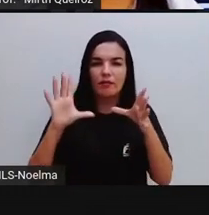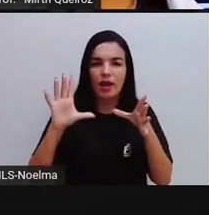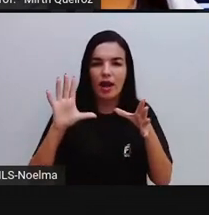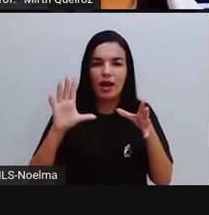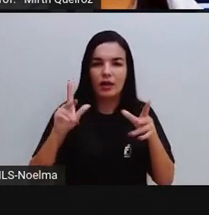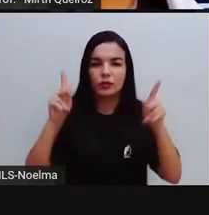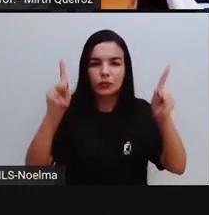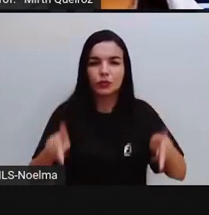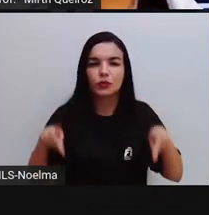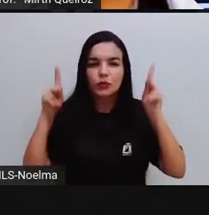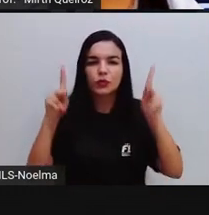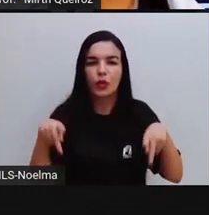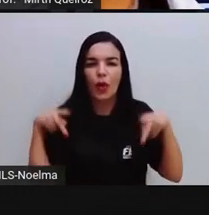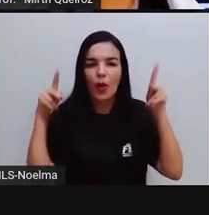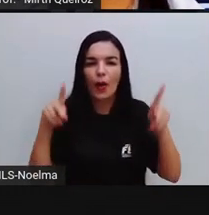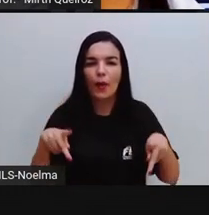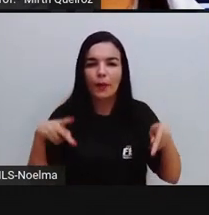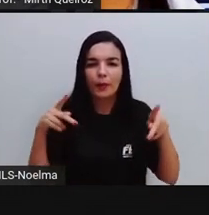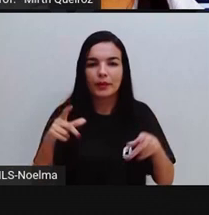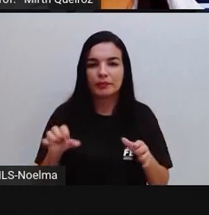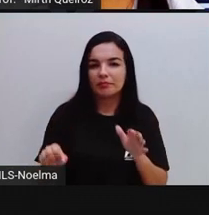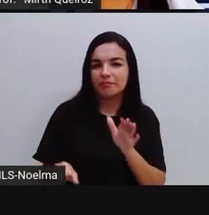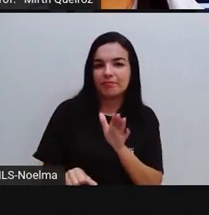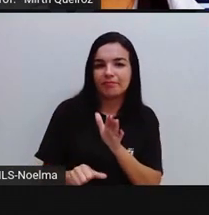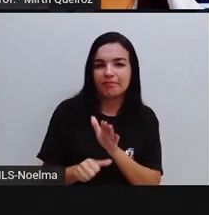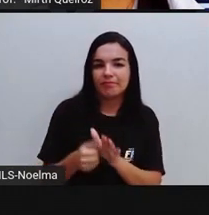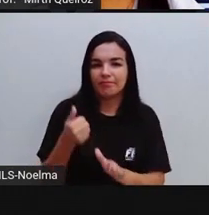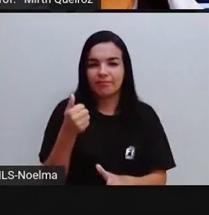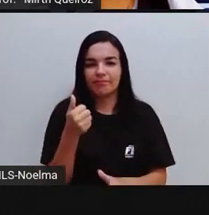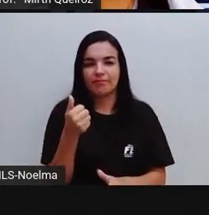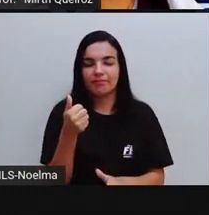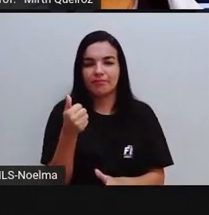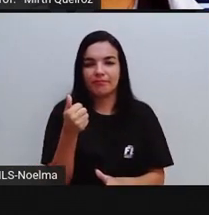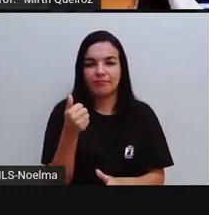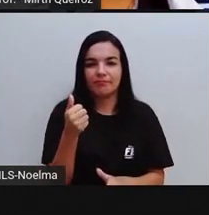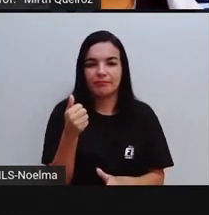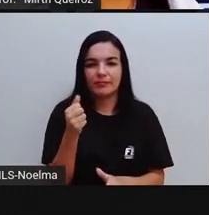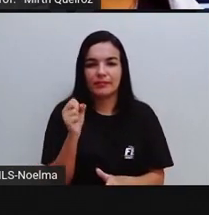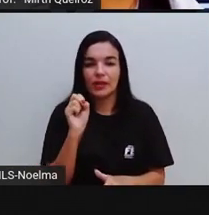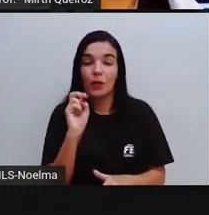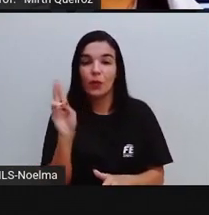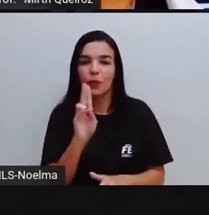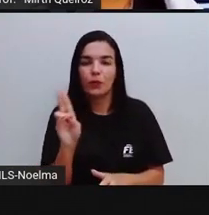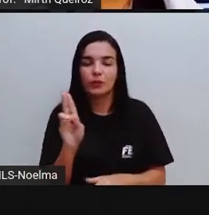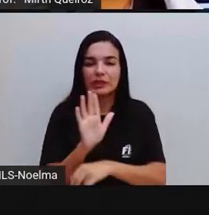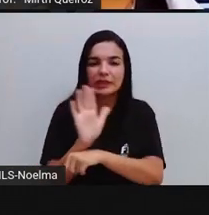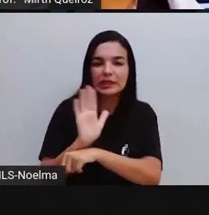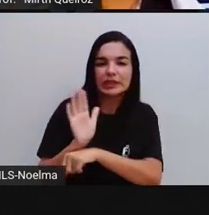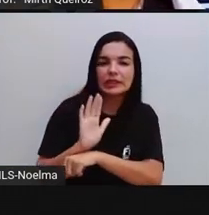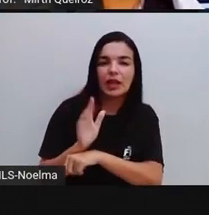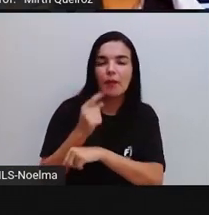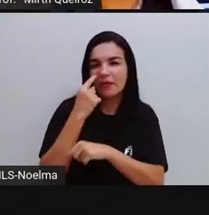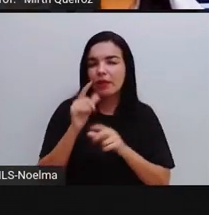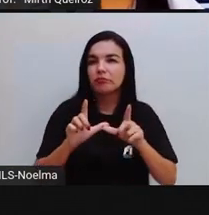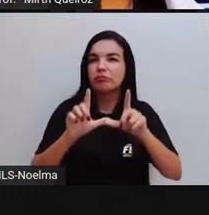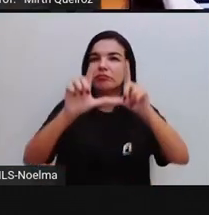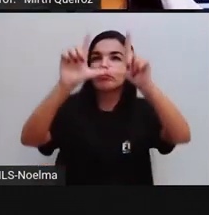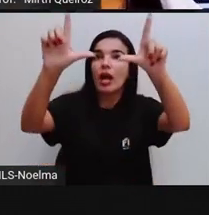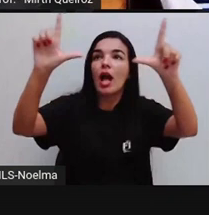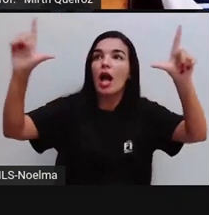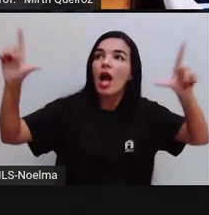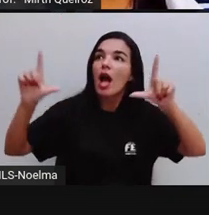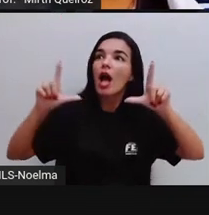proteção digital e tudo isso aqui, esses outdoors que a gente vê, os